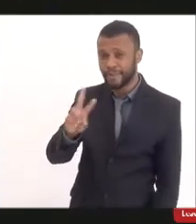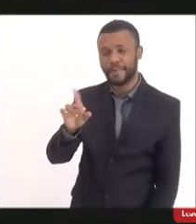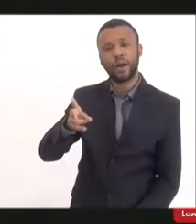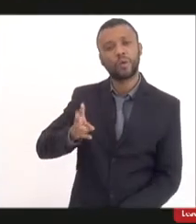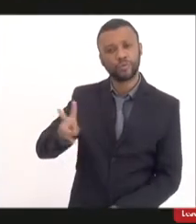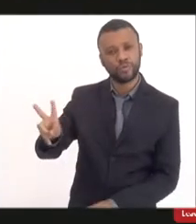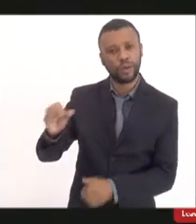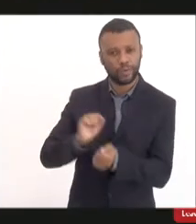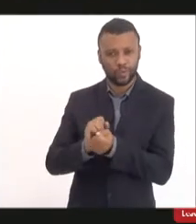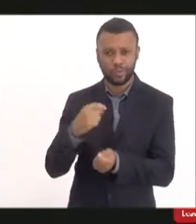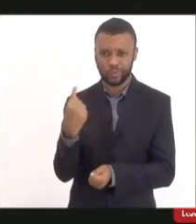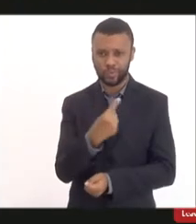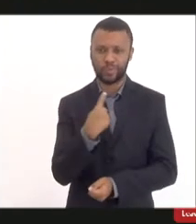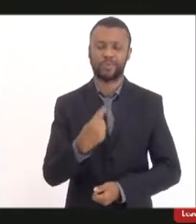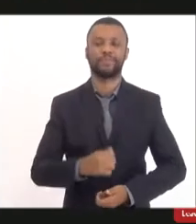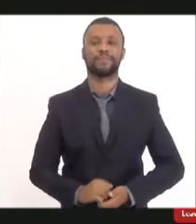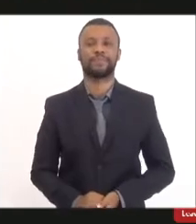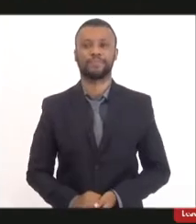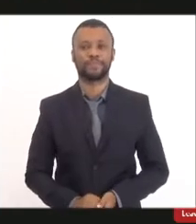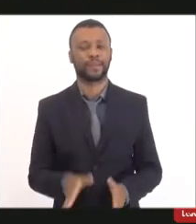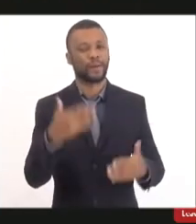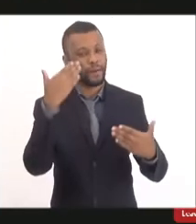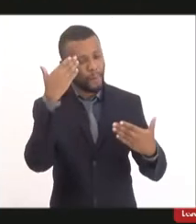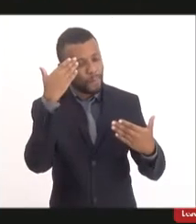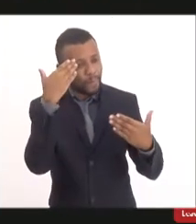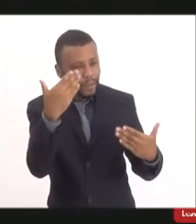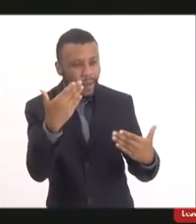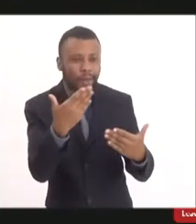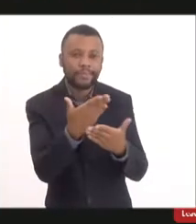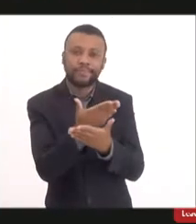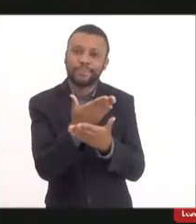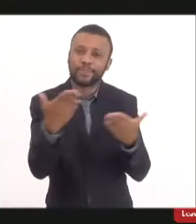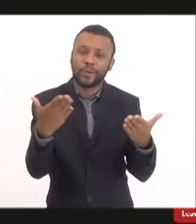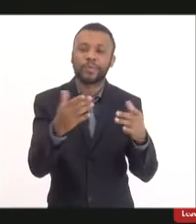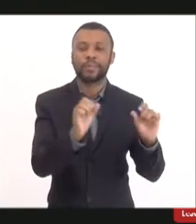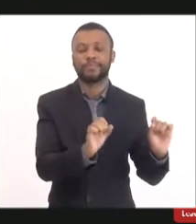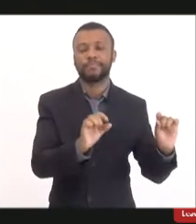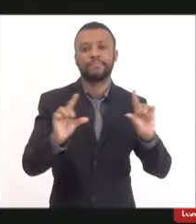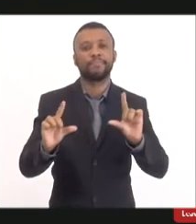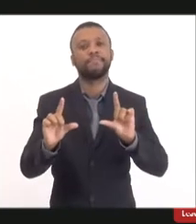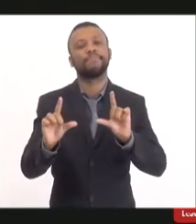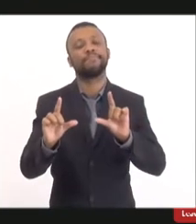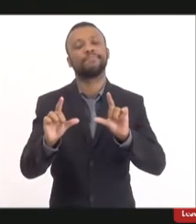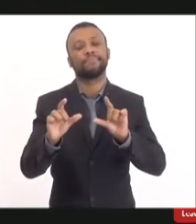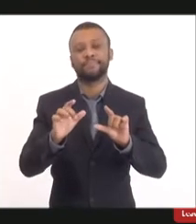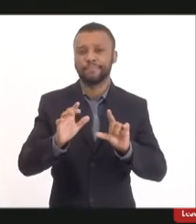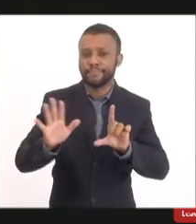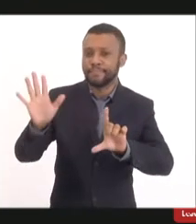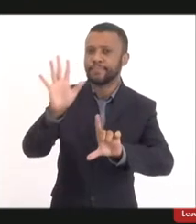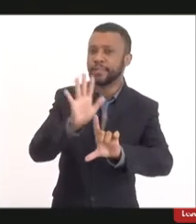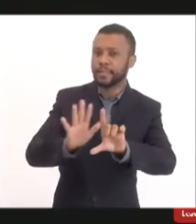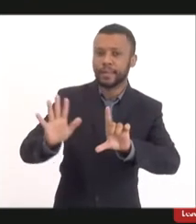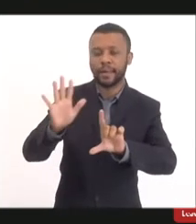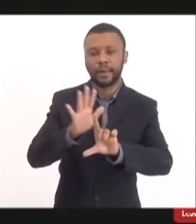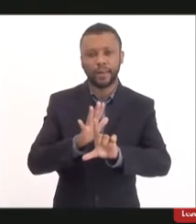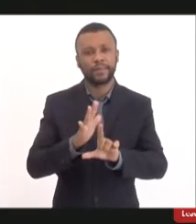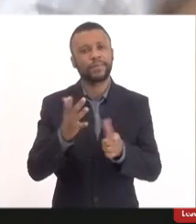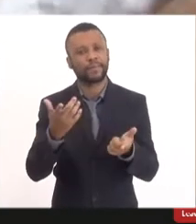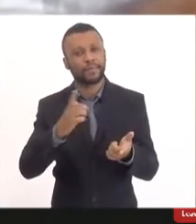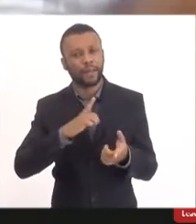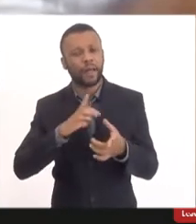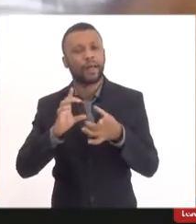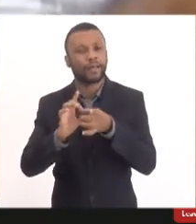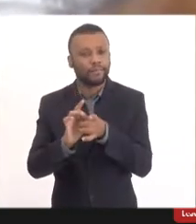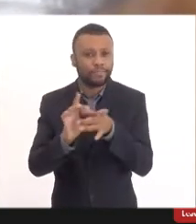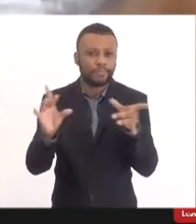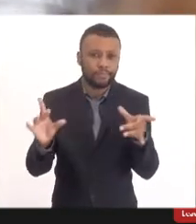presentes. Agradeço o espaço aqui para o Mário, o que vocês estão acertando. Eu estava com a Tássia manifestando a respeito